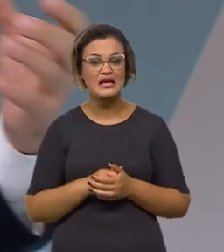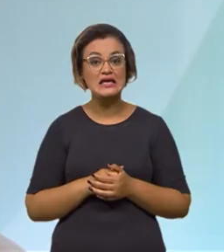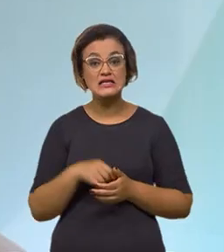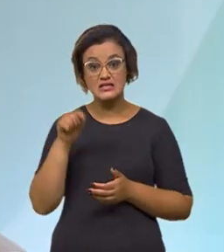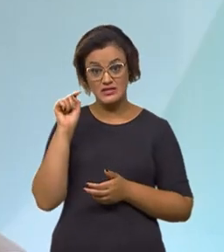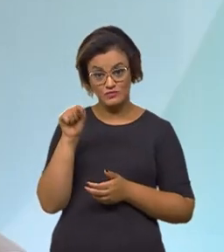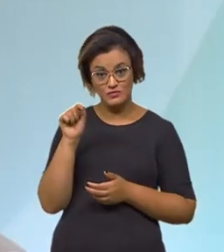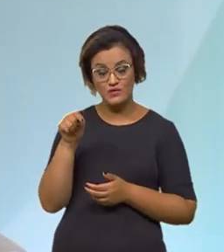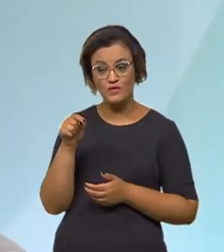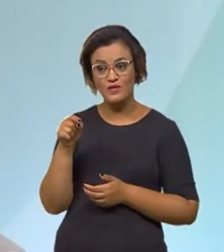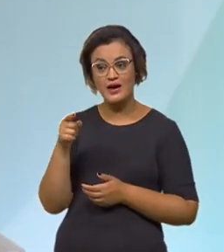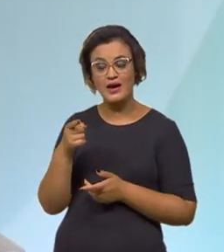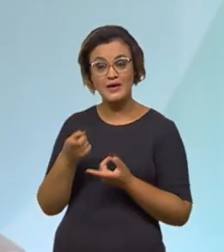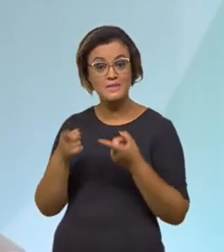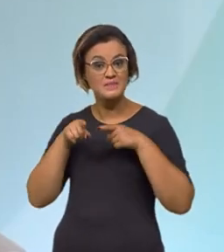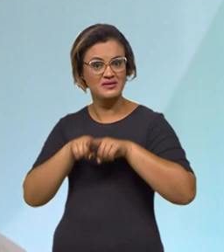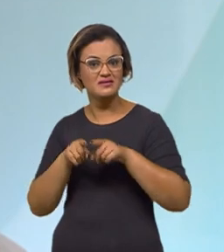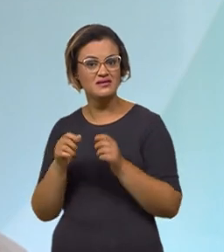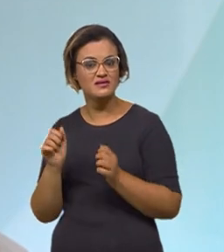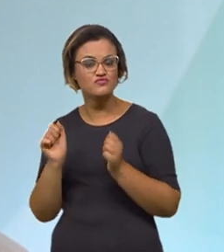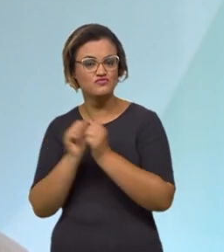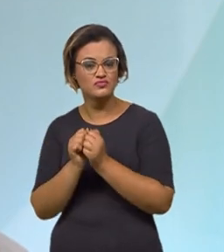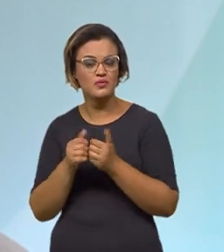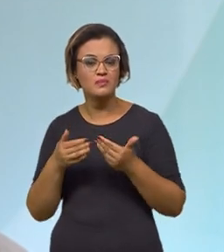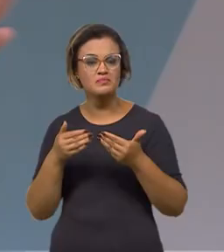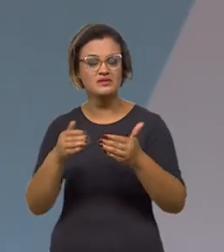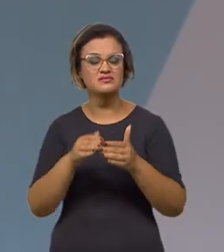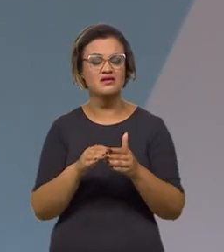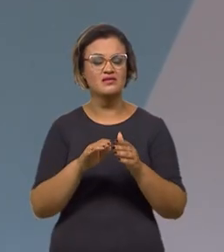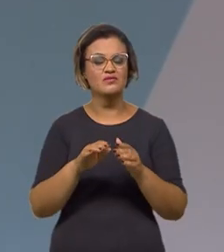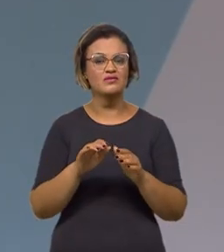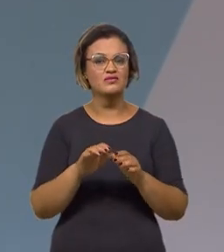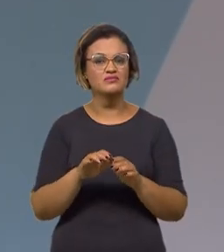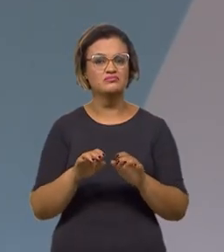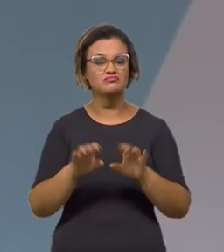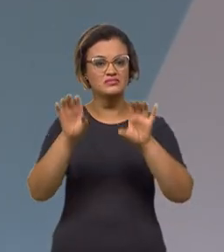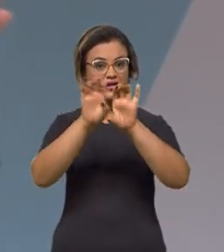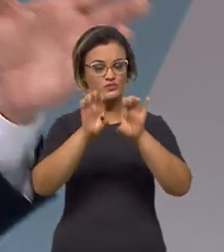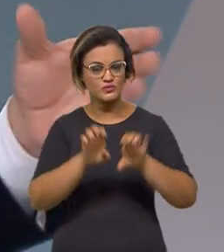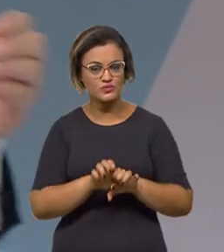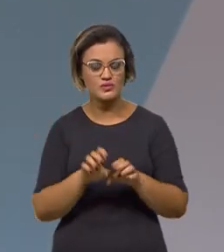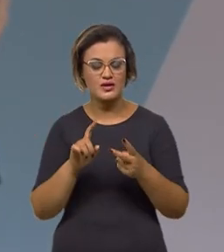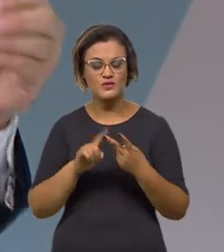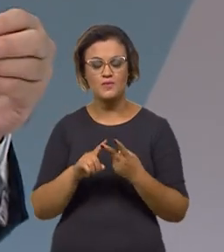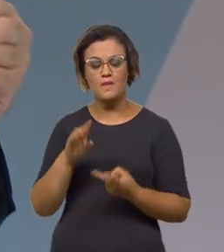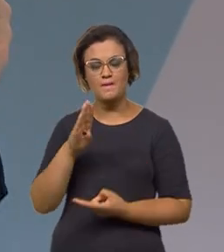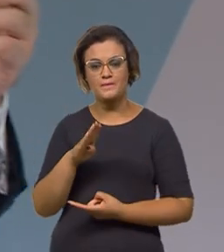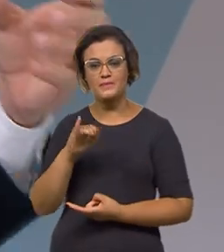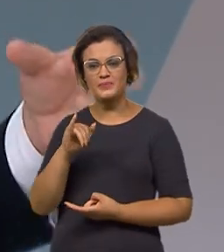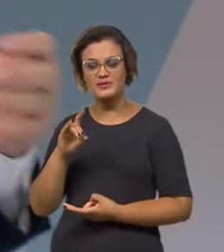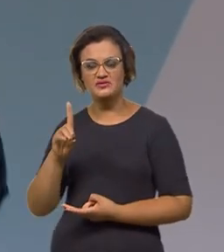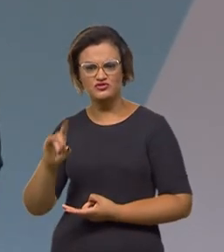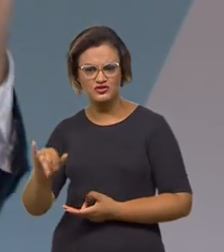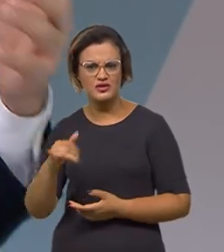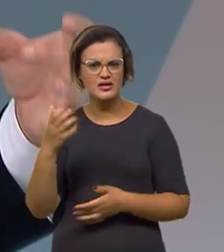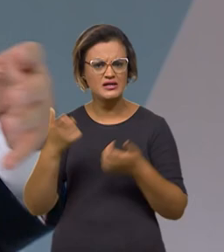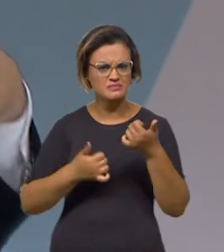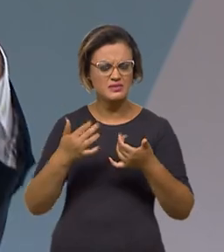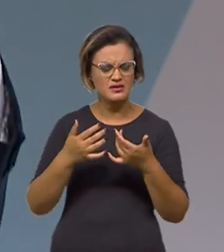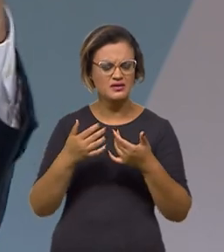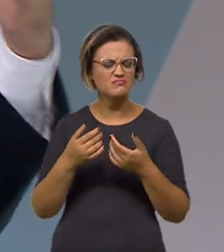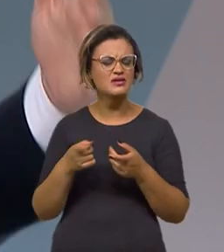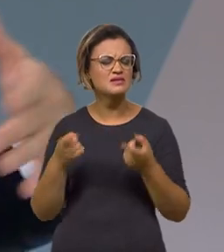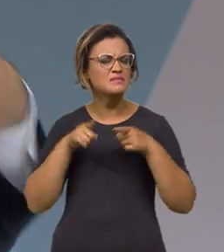teve uma parceria firmada ali entre o Ministério da Infraestrutura e o BID. E eu queria que o senhor falasse um pouquinho para a gente como é que é essa